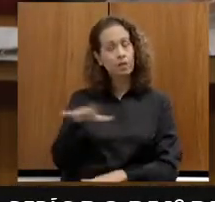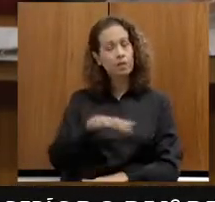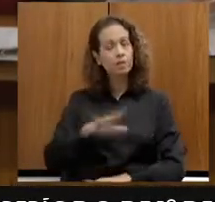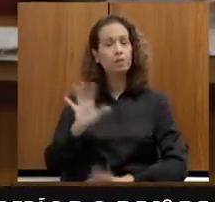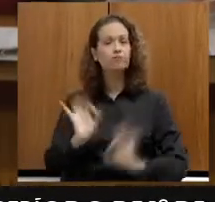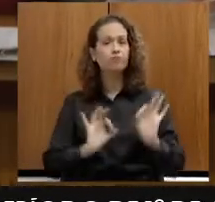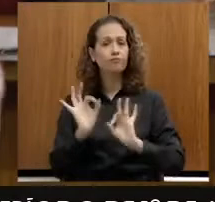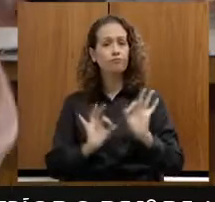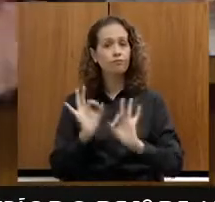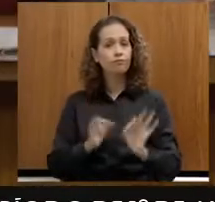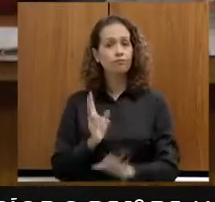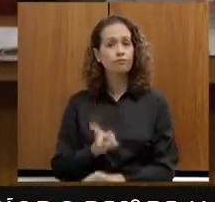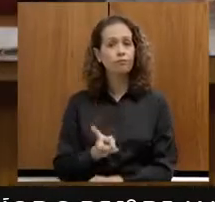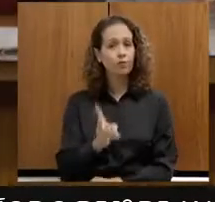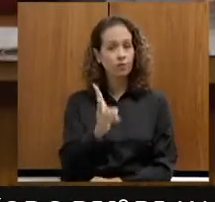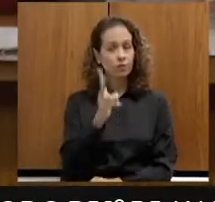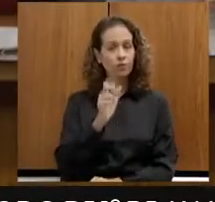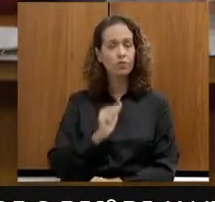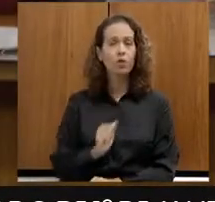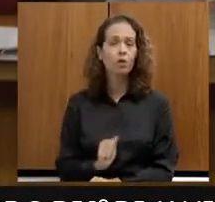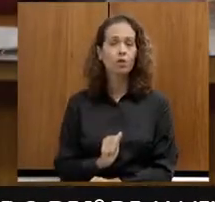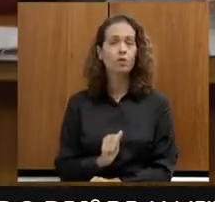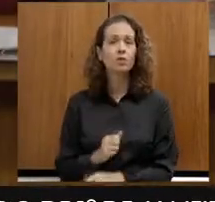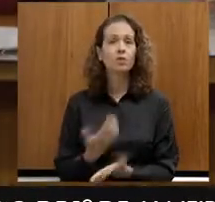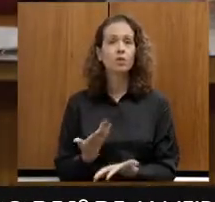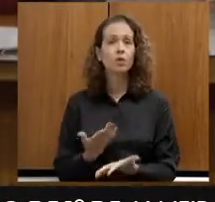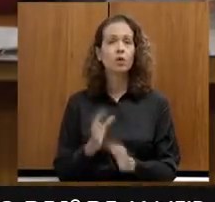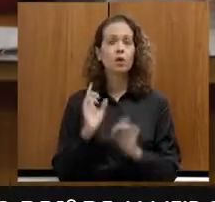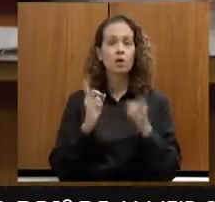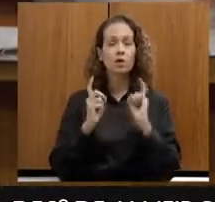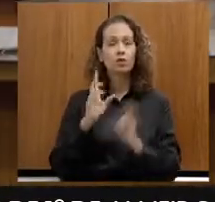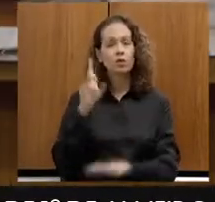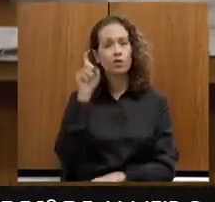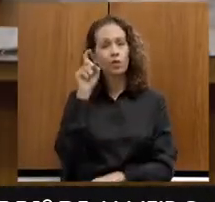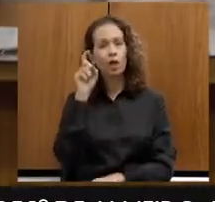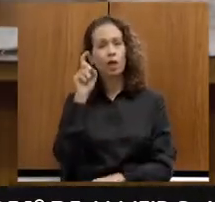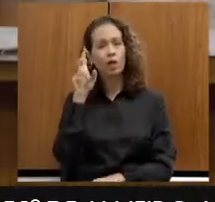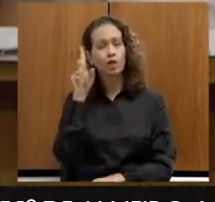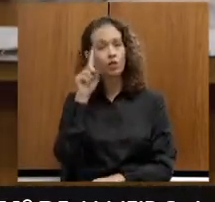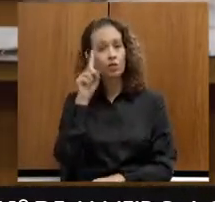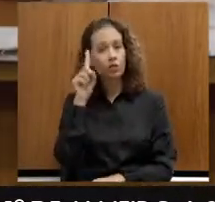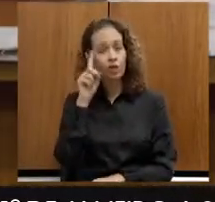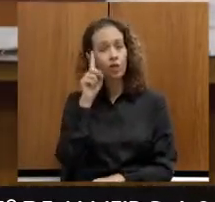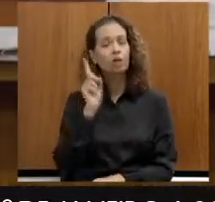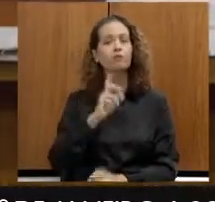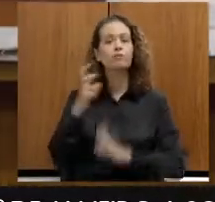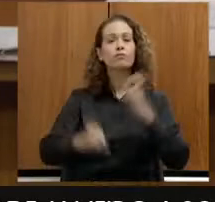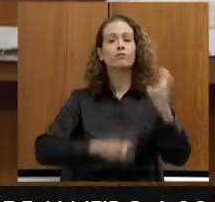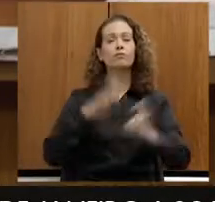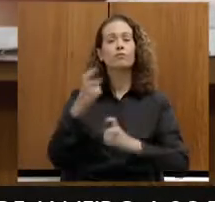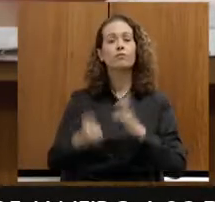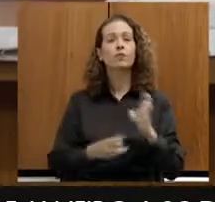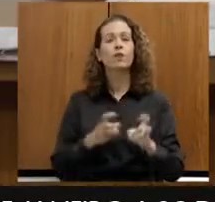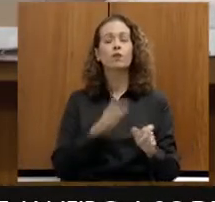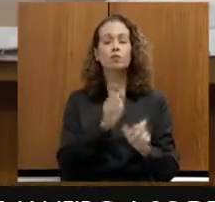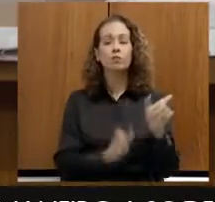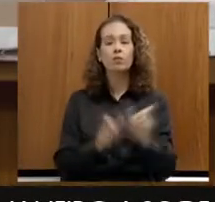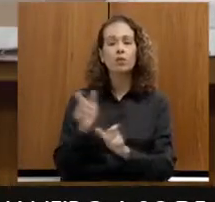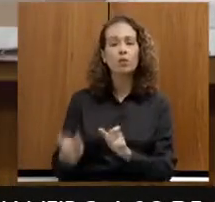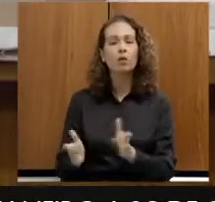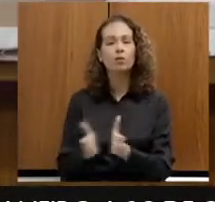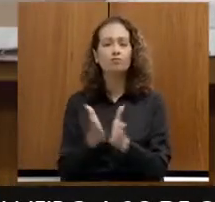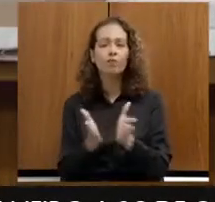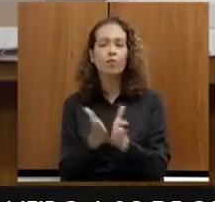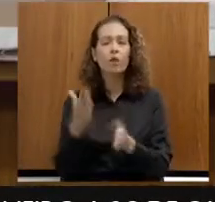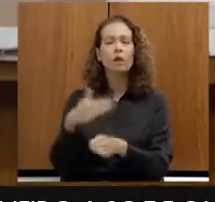permanente com uma sessão diária da pastoral da população em situação de rua para atender